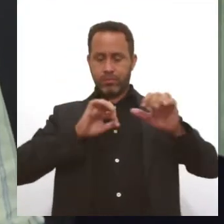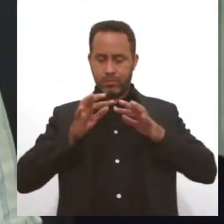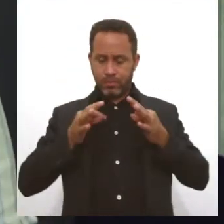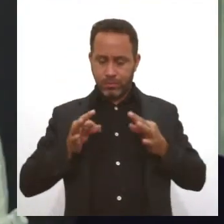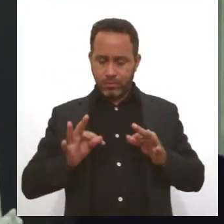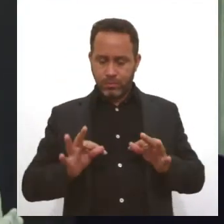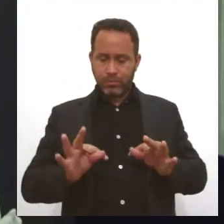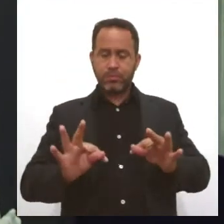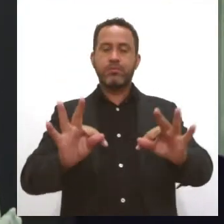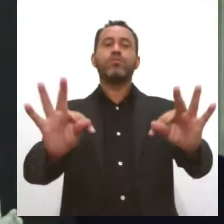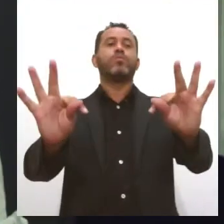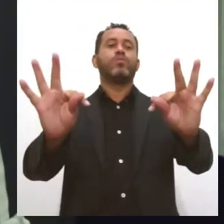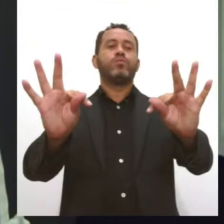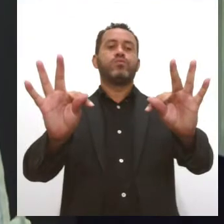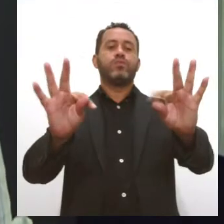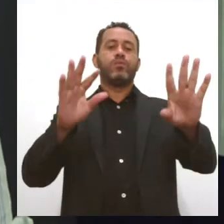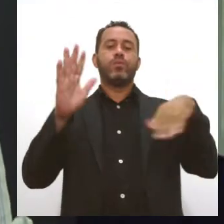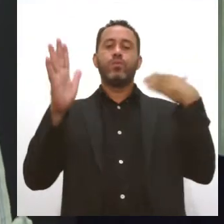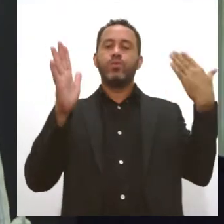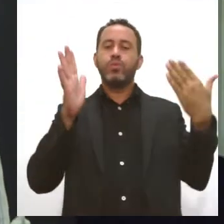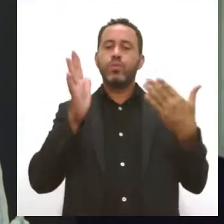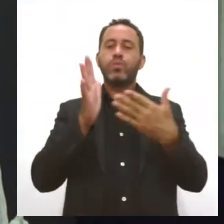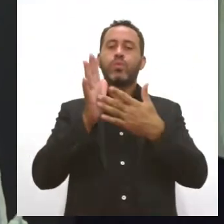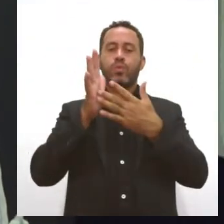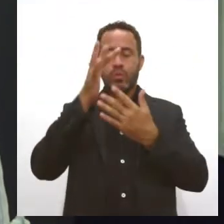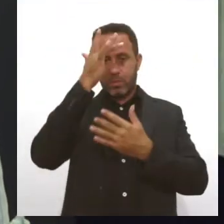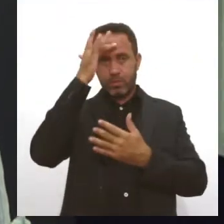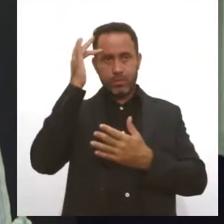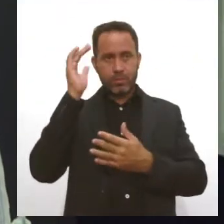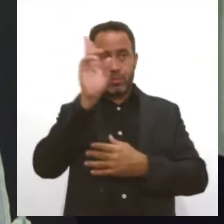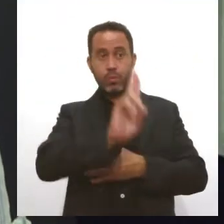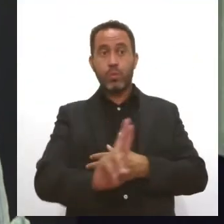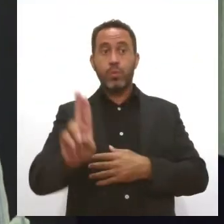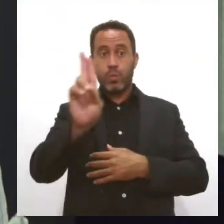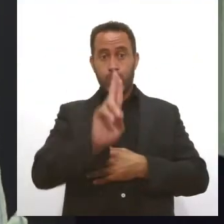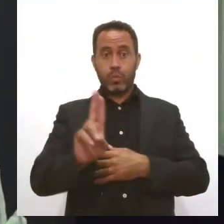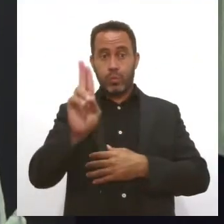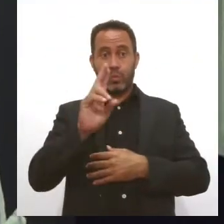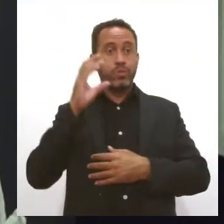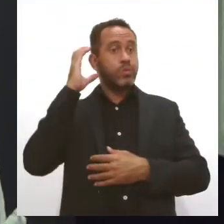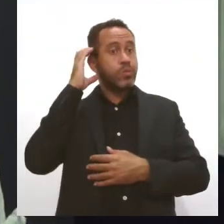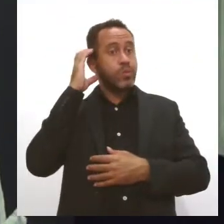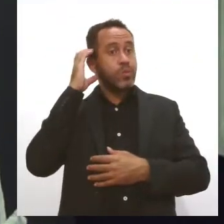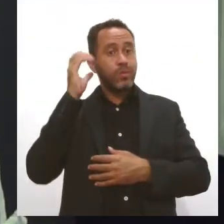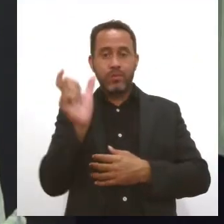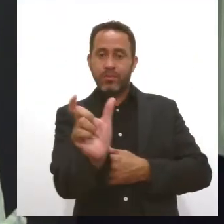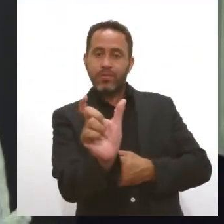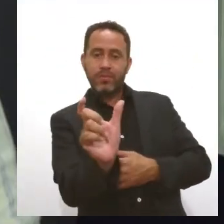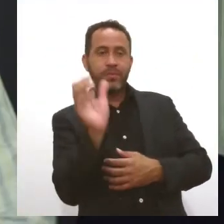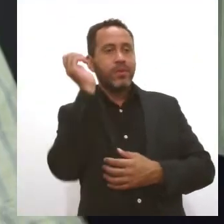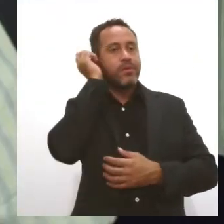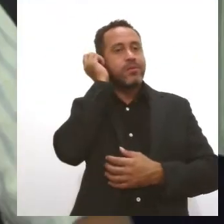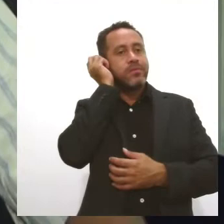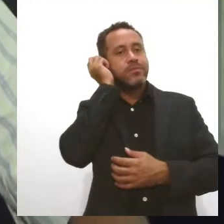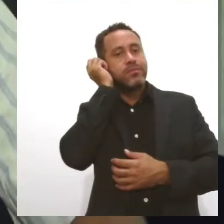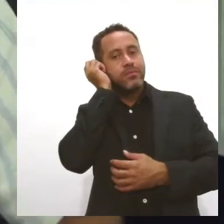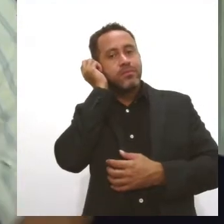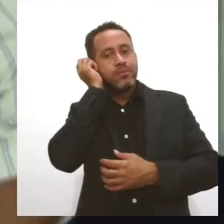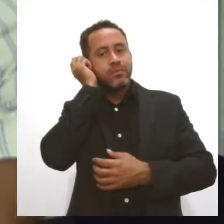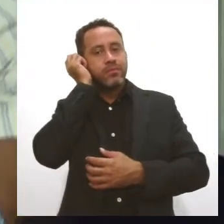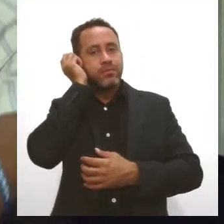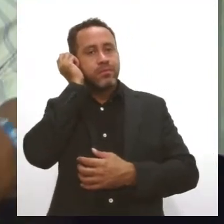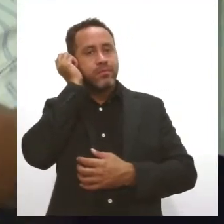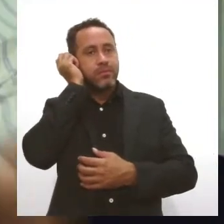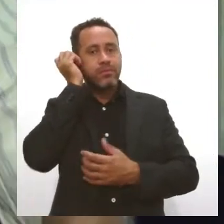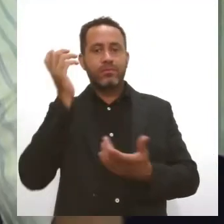porque hoje poucas pessoas utilizam-se do radinho, daquele rádio globo